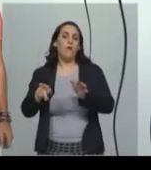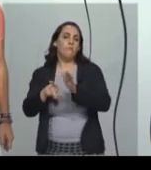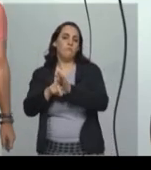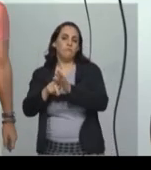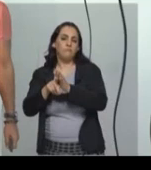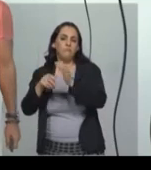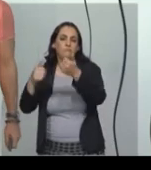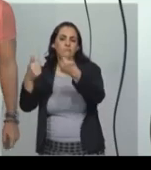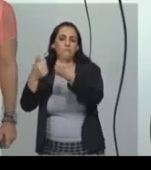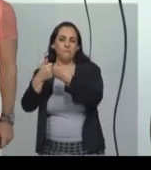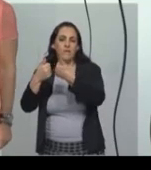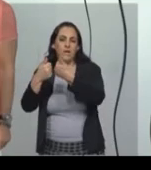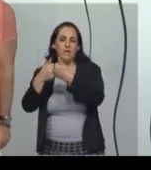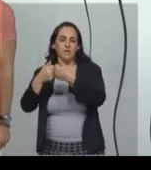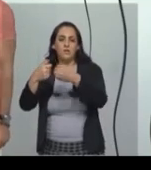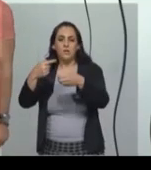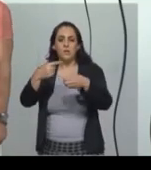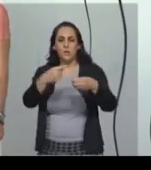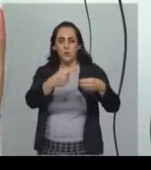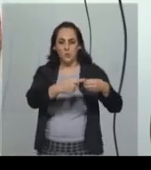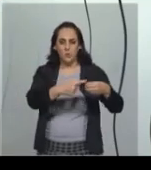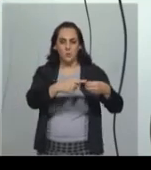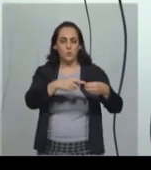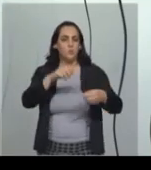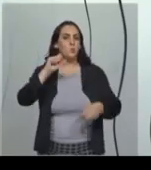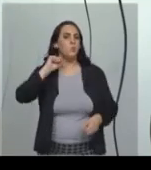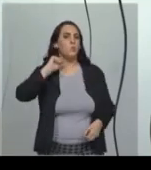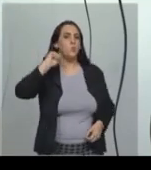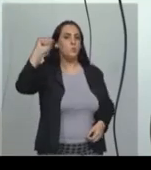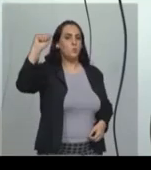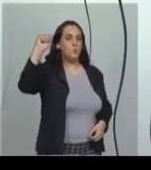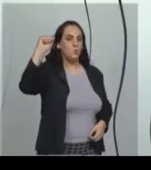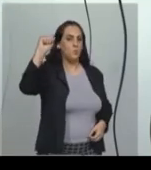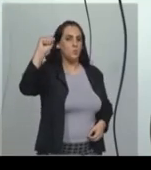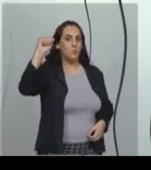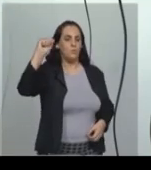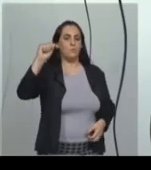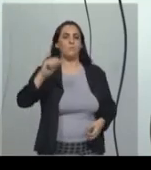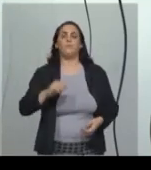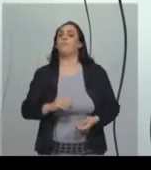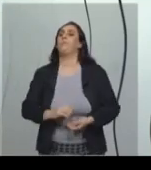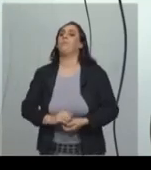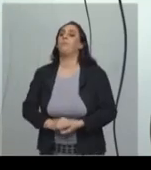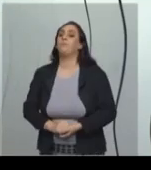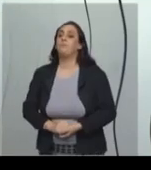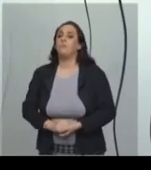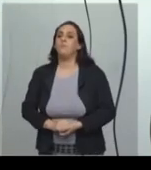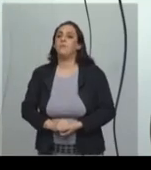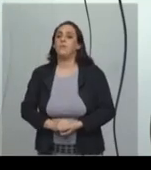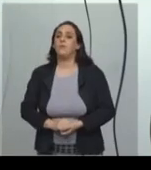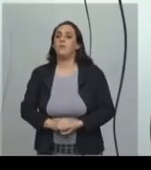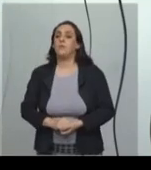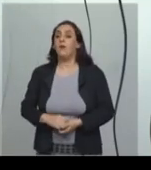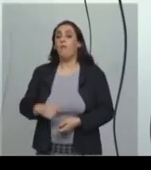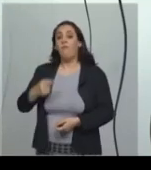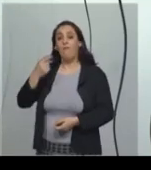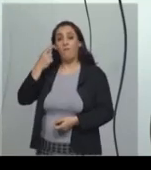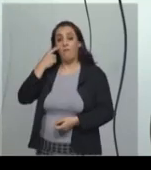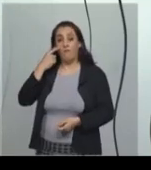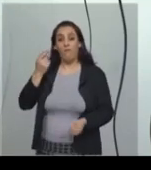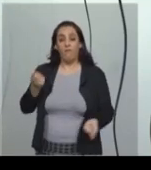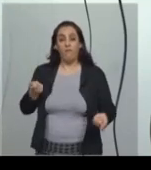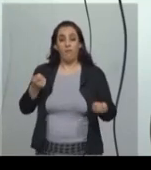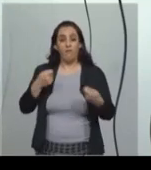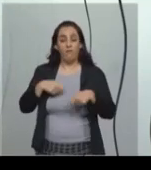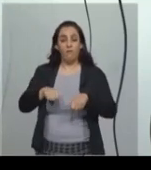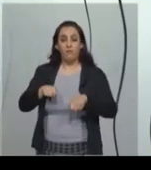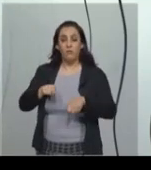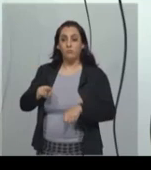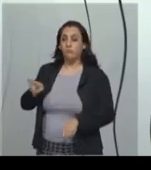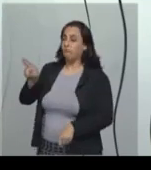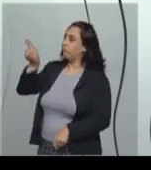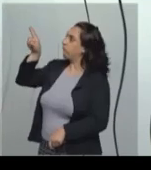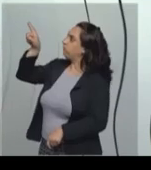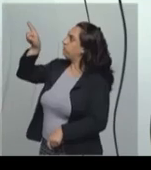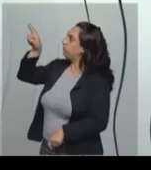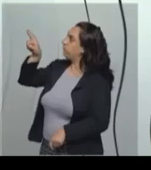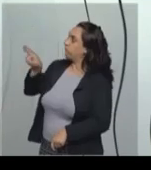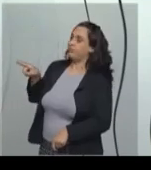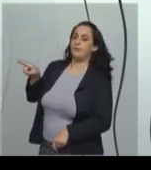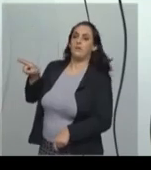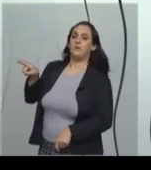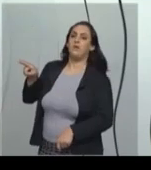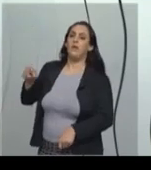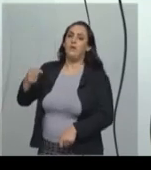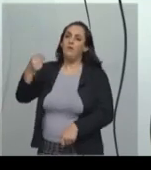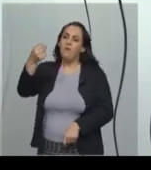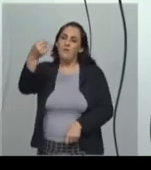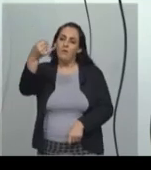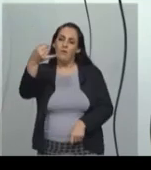e Tiradentes. É o menor município. E aqui no mapa, a gente consegue ver, então, a quantidade de municípios, porque